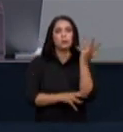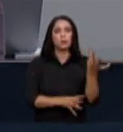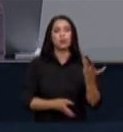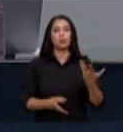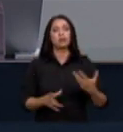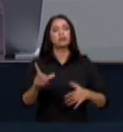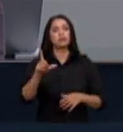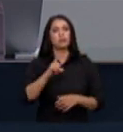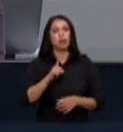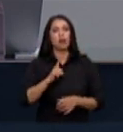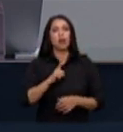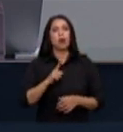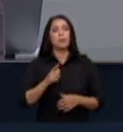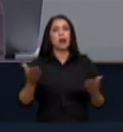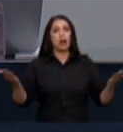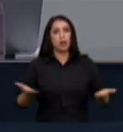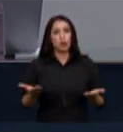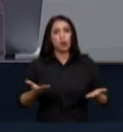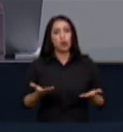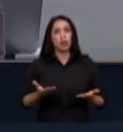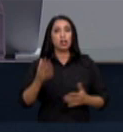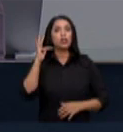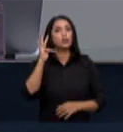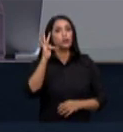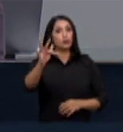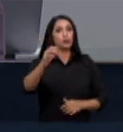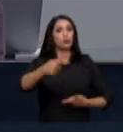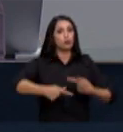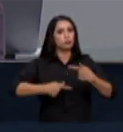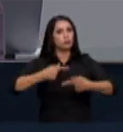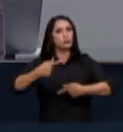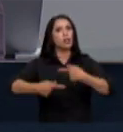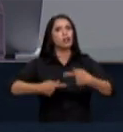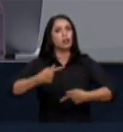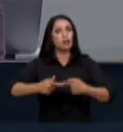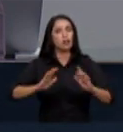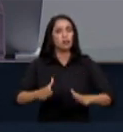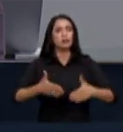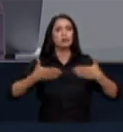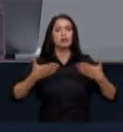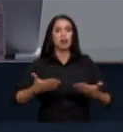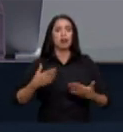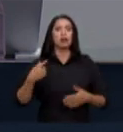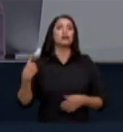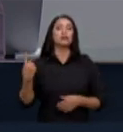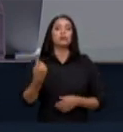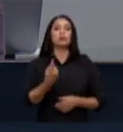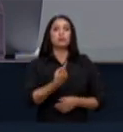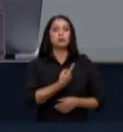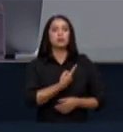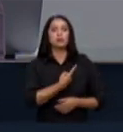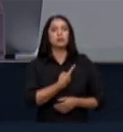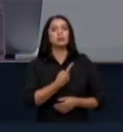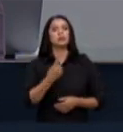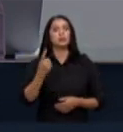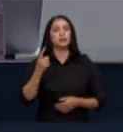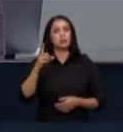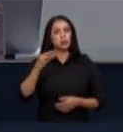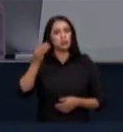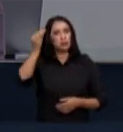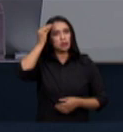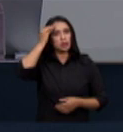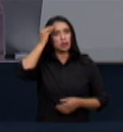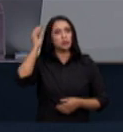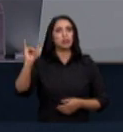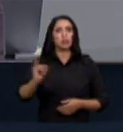presentes e futuras gerações e portanto uma das nossas premissas importantes é a de